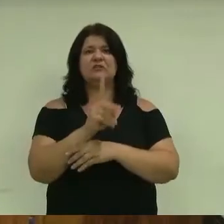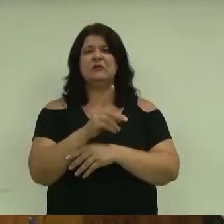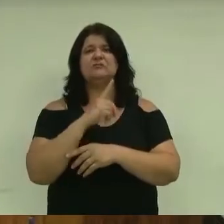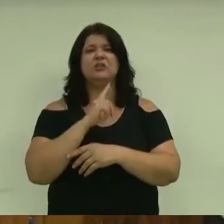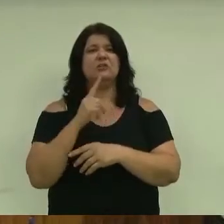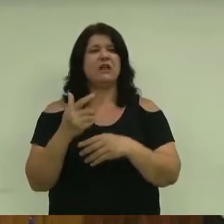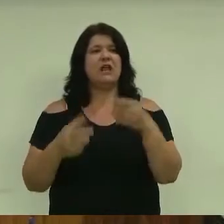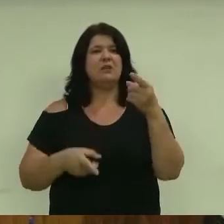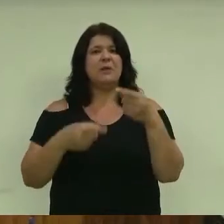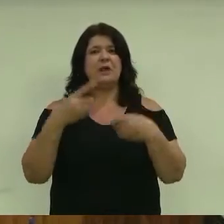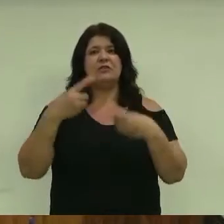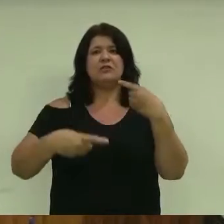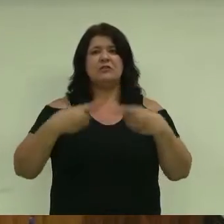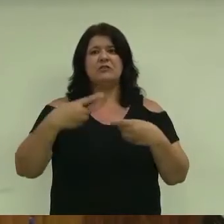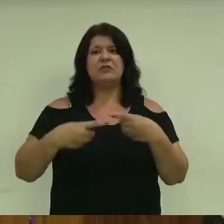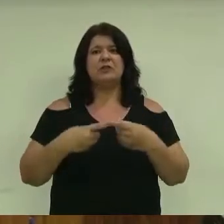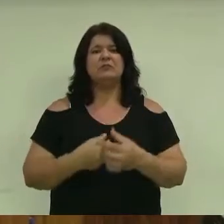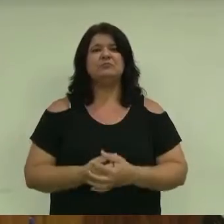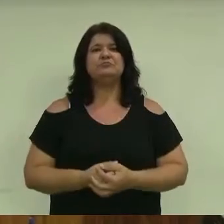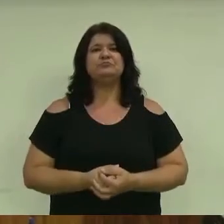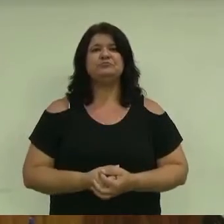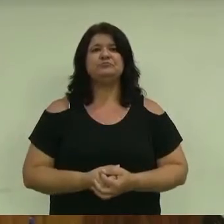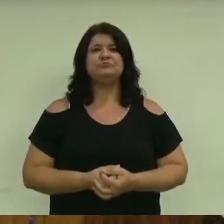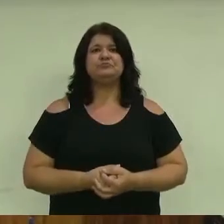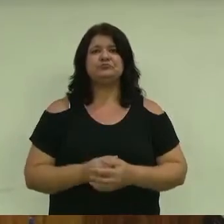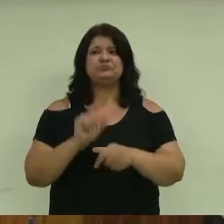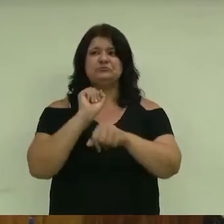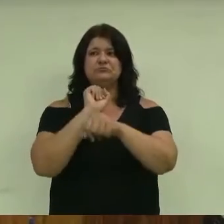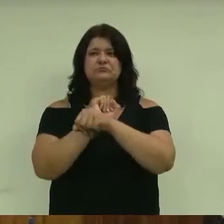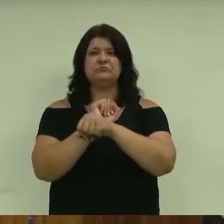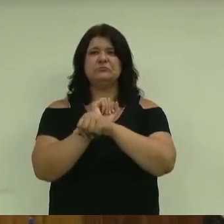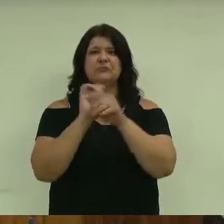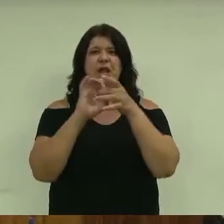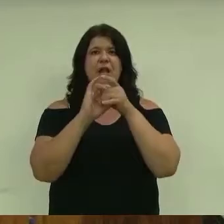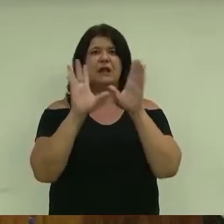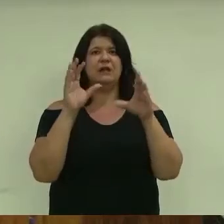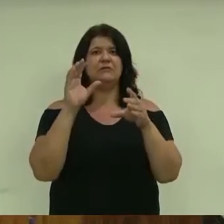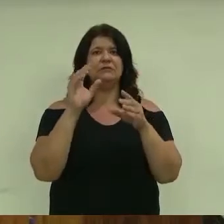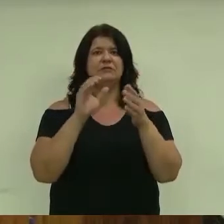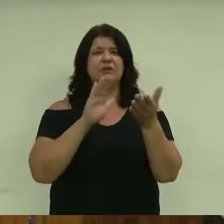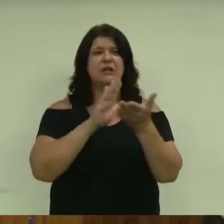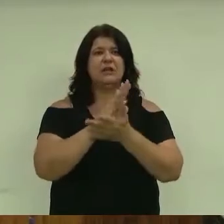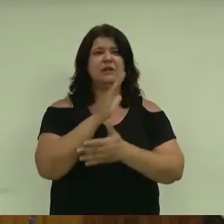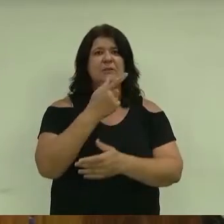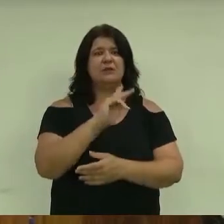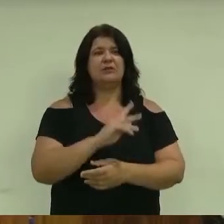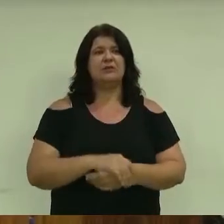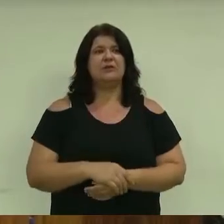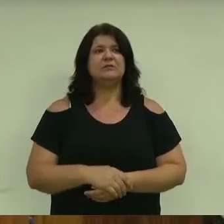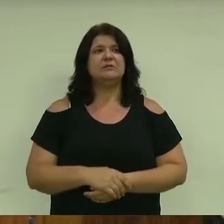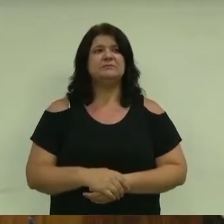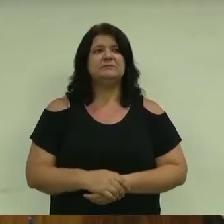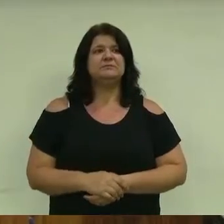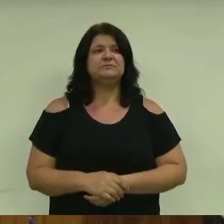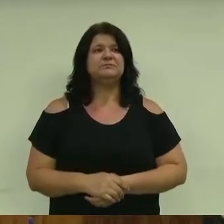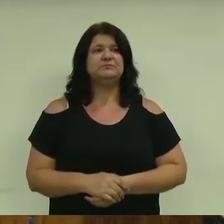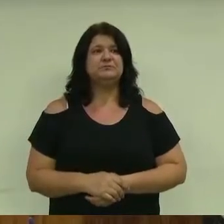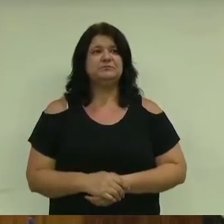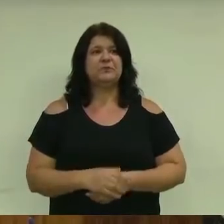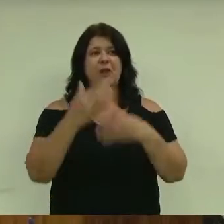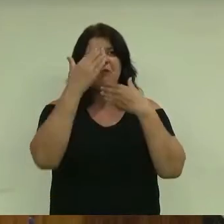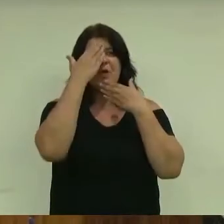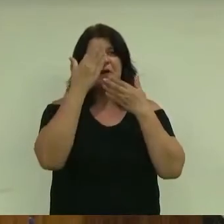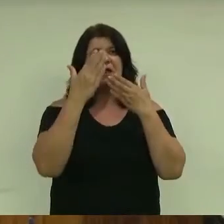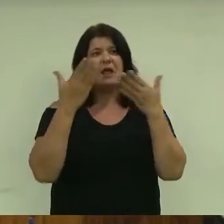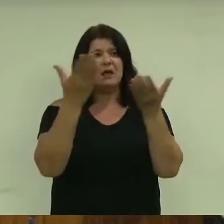Em votação, o vereador estiver de acordo, primeiro, nesse comissão, aprovado o requerimento de vossa excelência, encerrou o seu tempo. Obrigado a todos. Professor